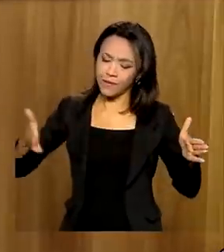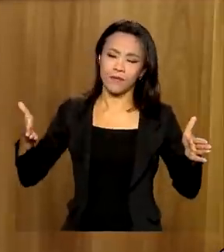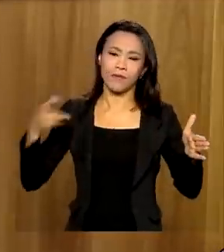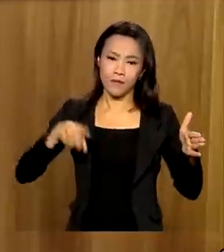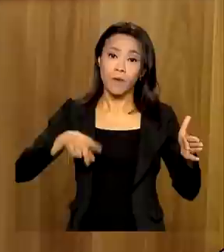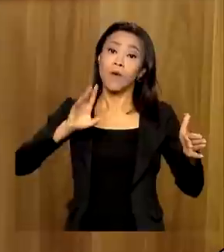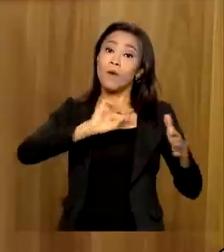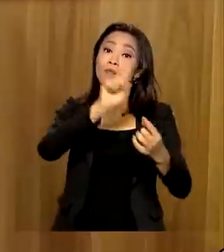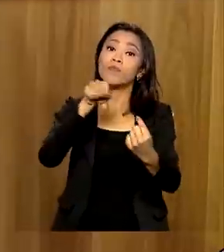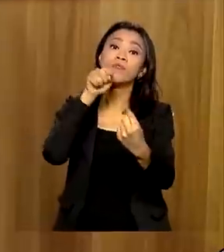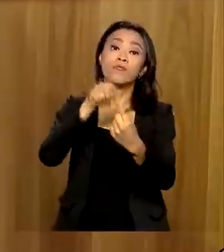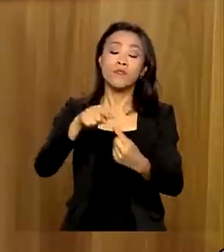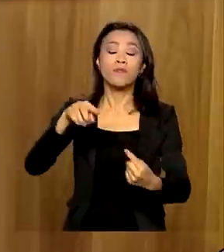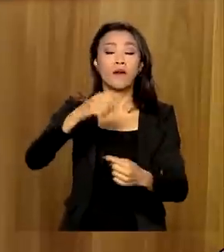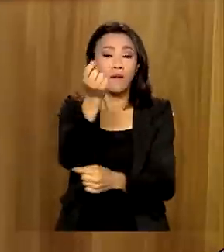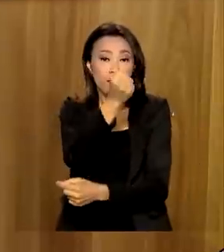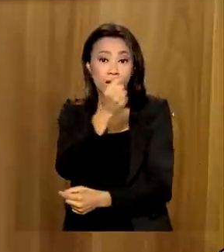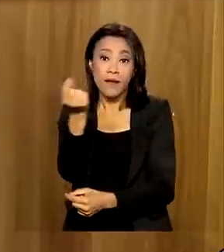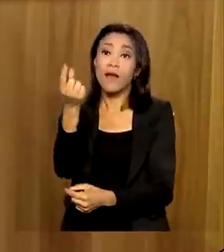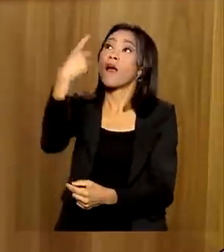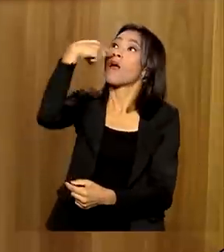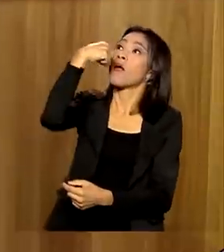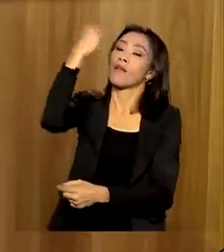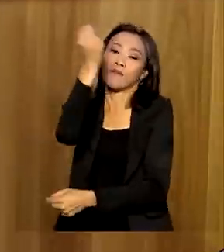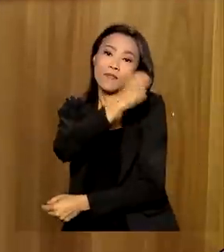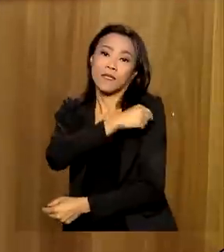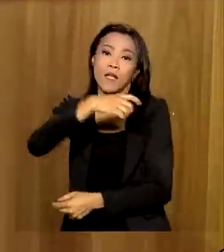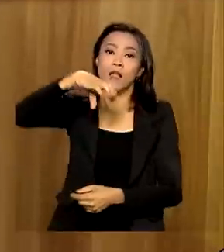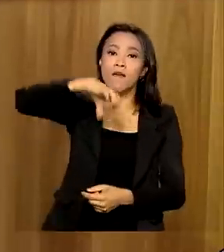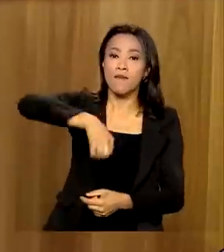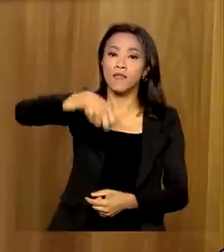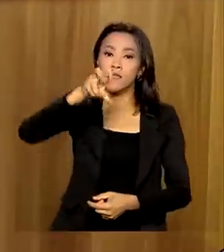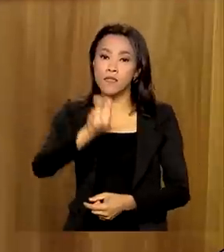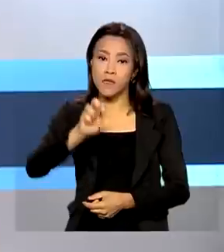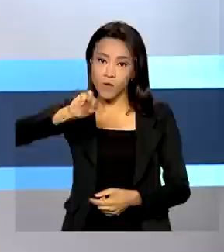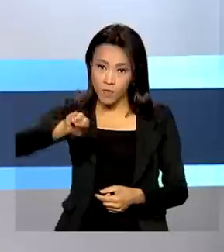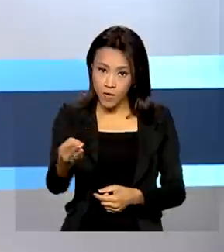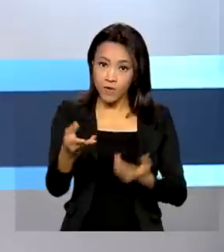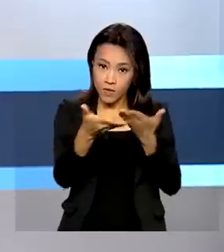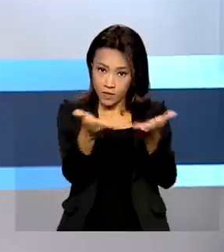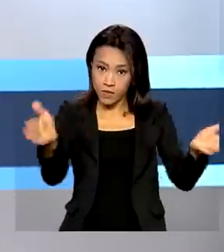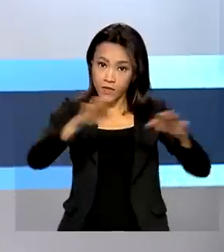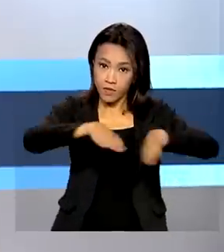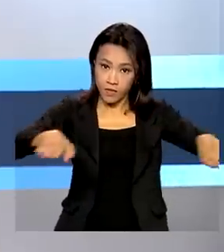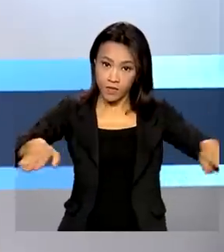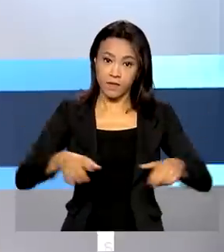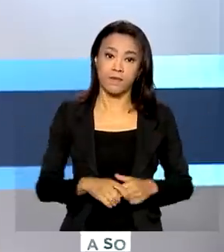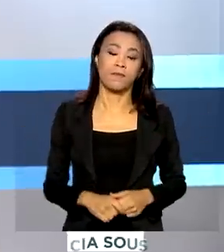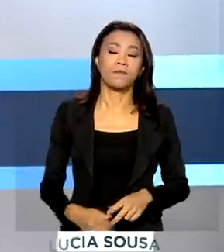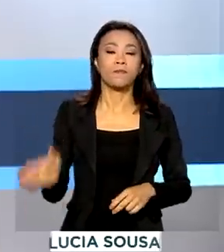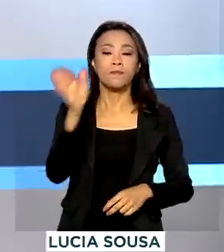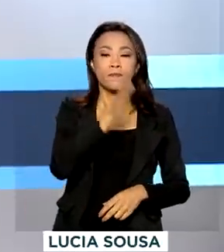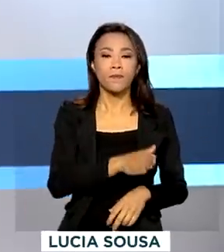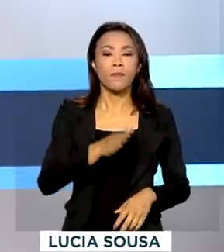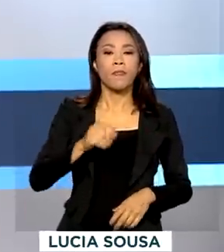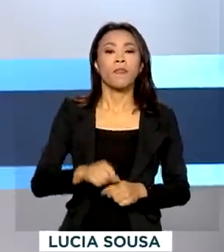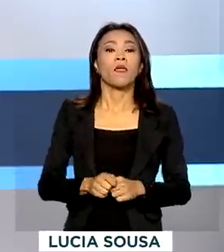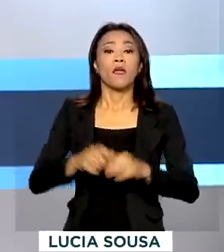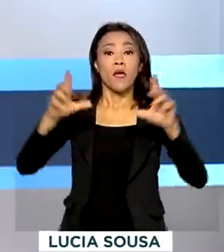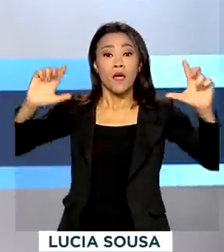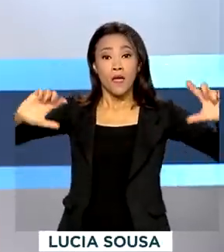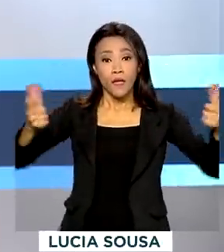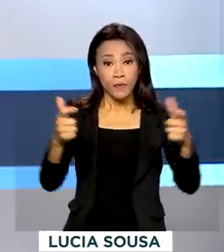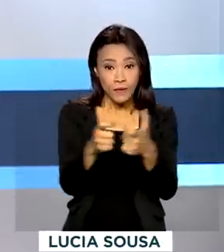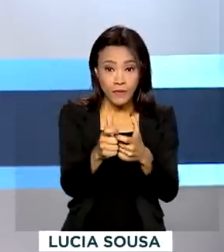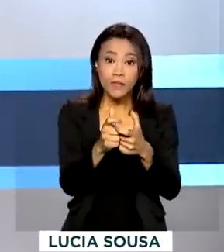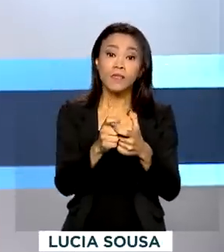vacinar 95% dessas 15 milhões de crianças. Com a queda no número de casos e